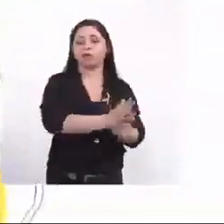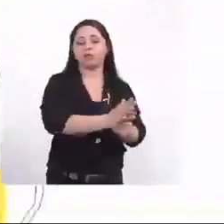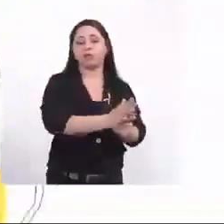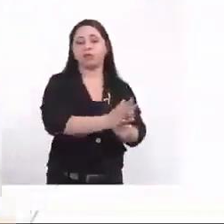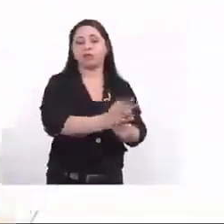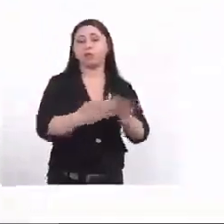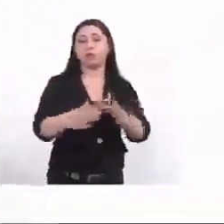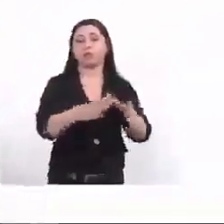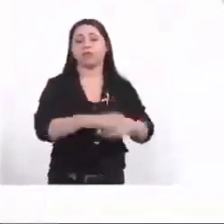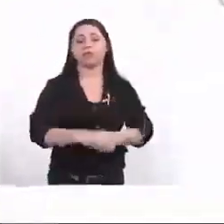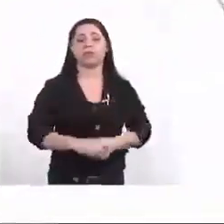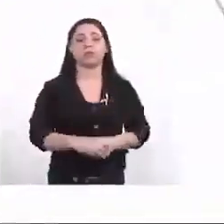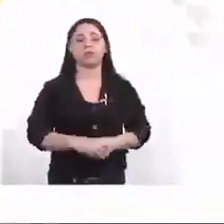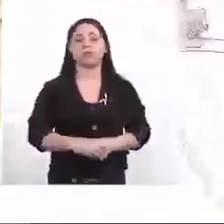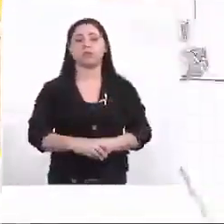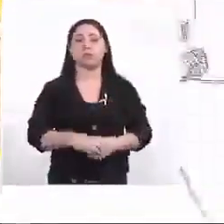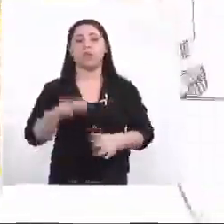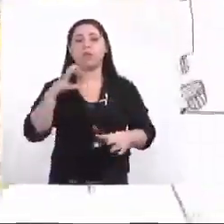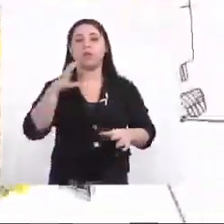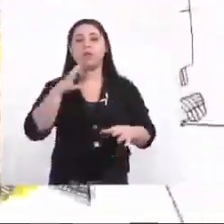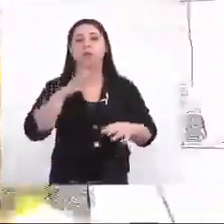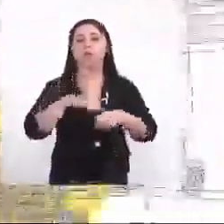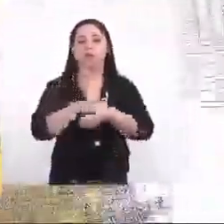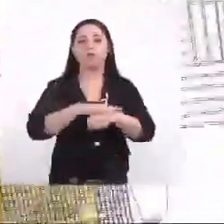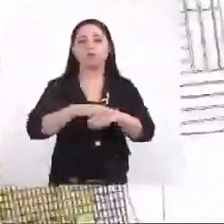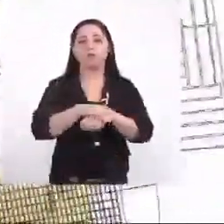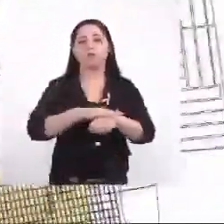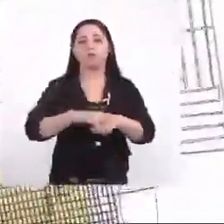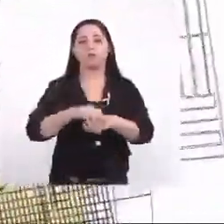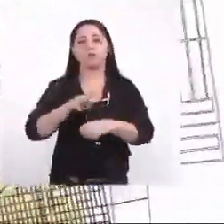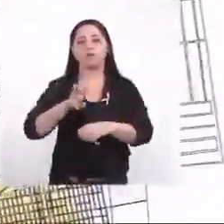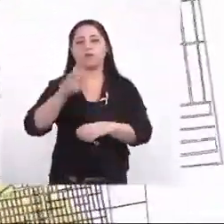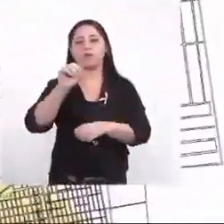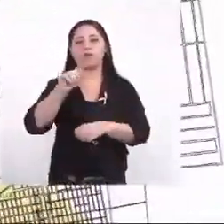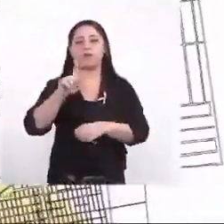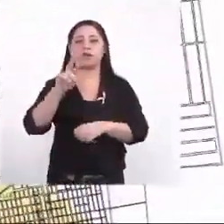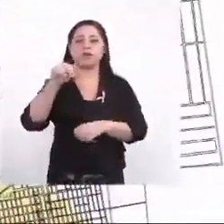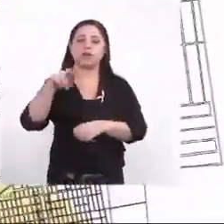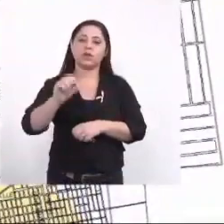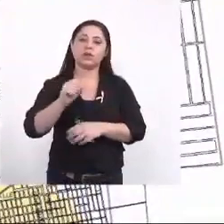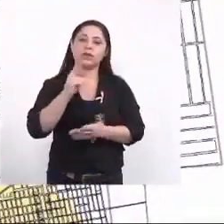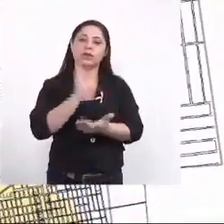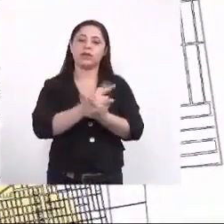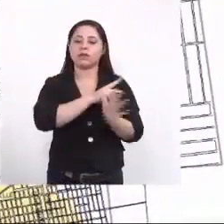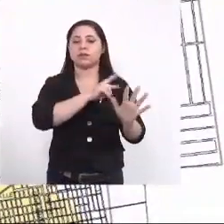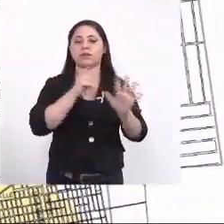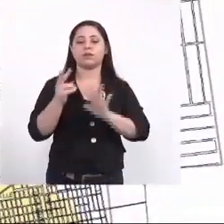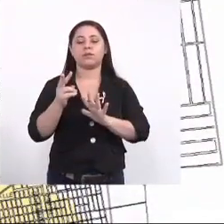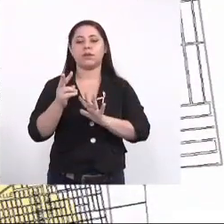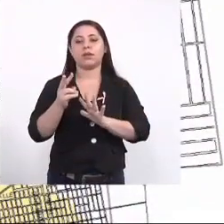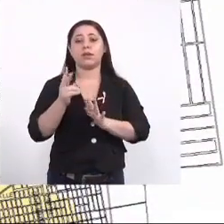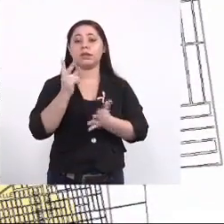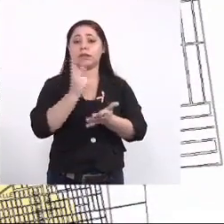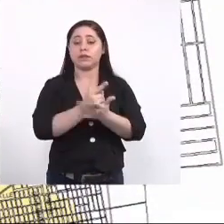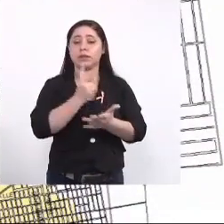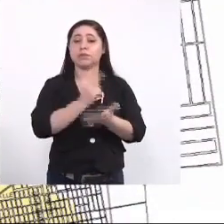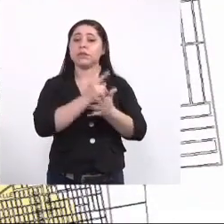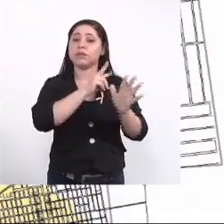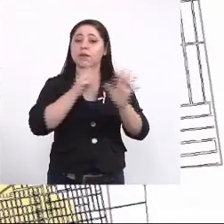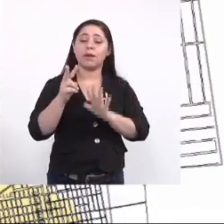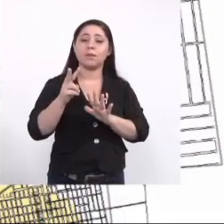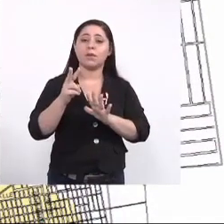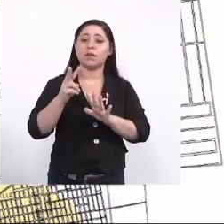também conversando bastante com o Wagner falou que como elas são feitas toda semana então toda vez que eu tiver uma semana